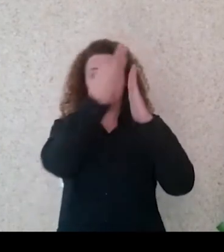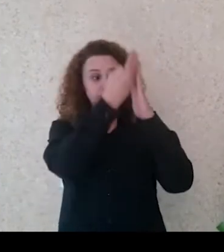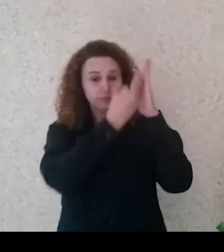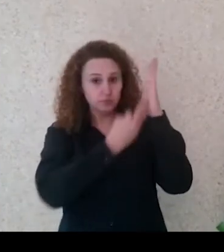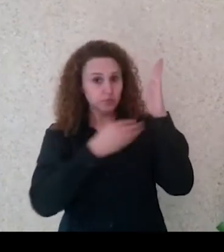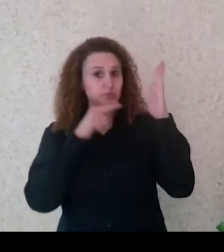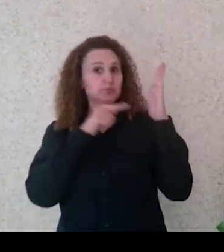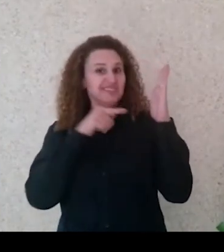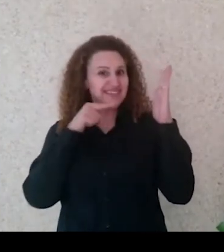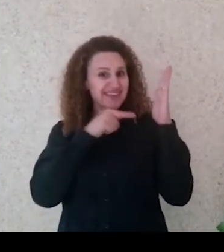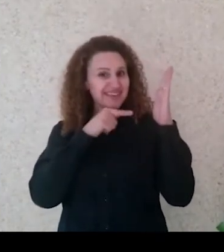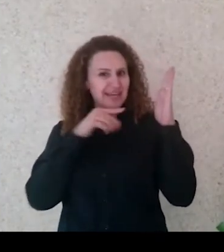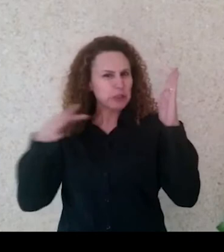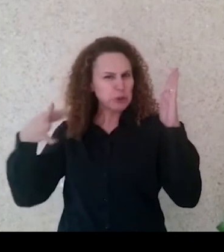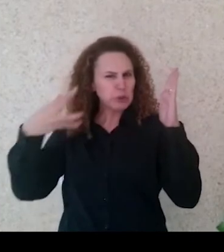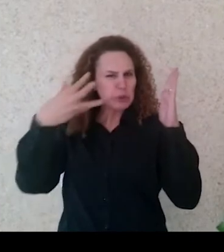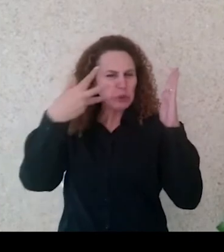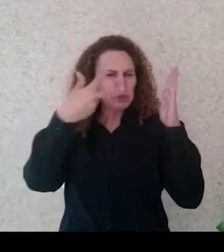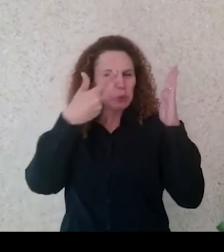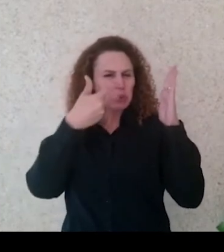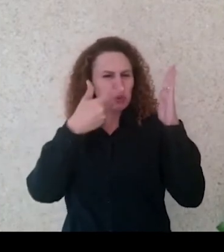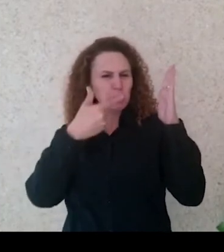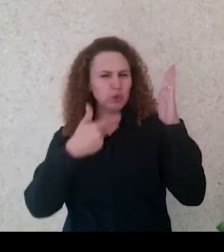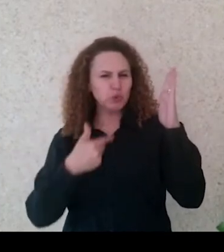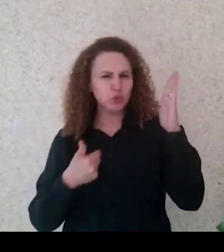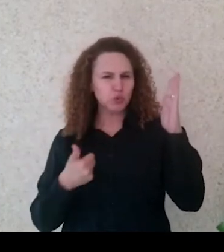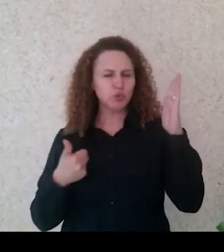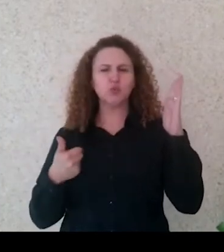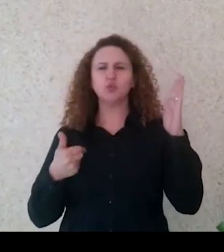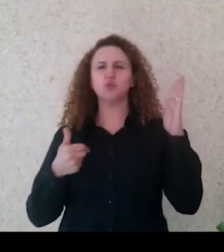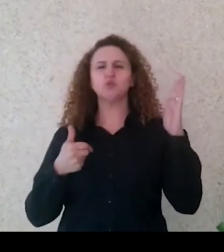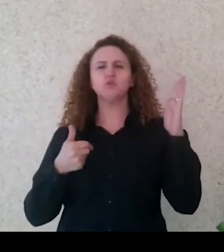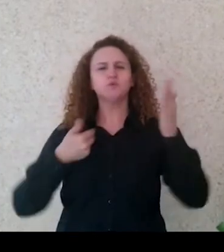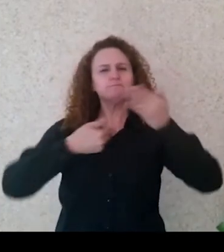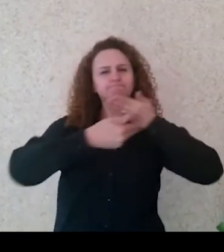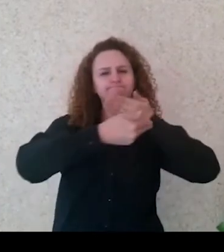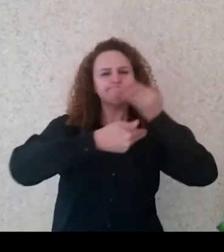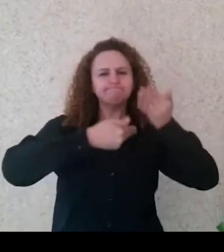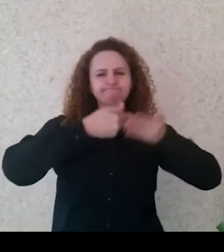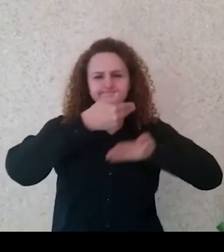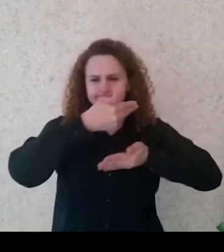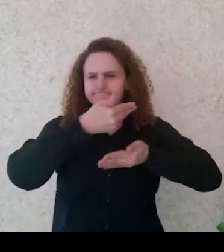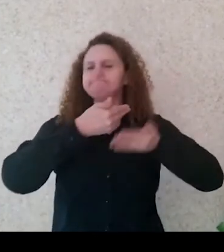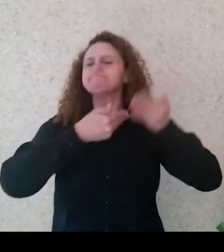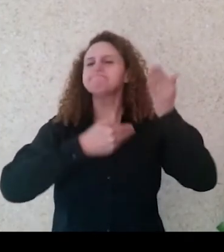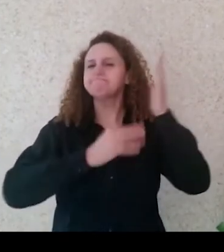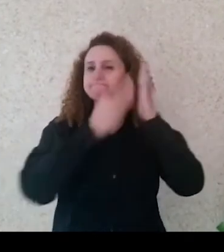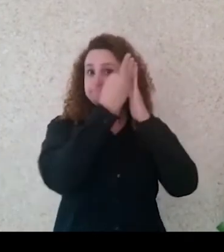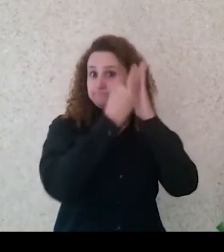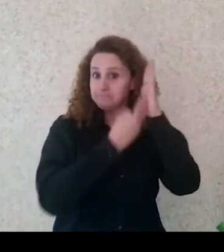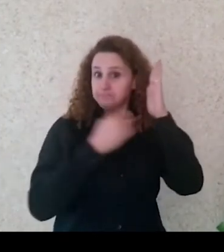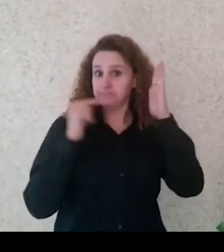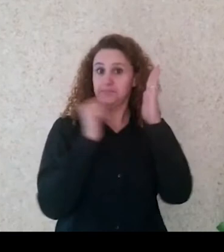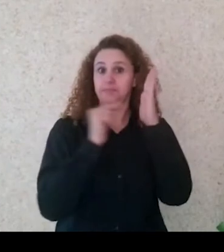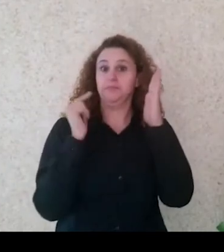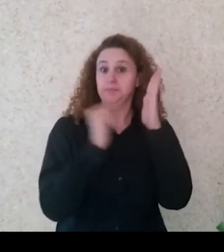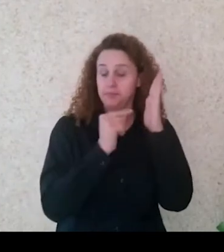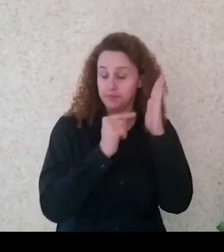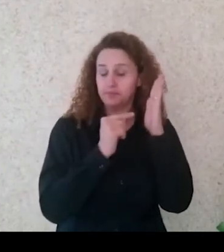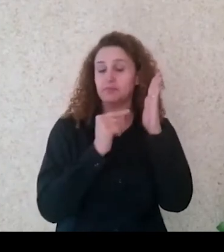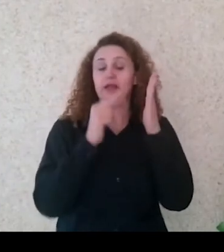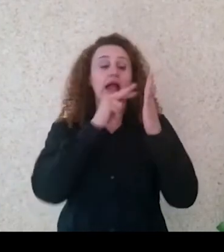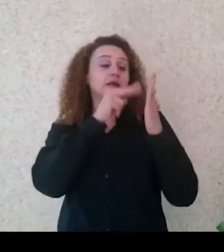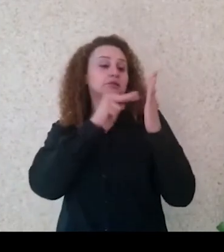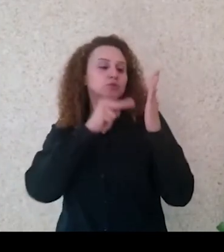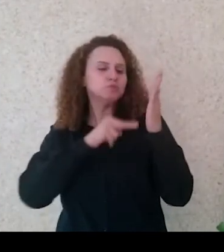processos que estão envolvidos nessa produção, na leitura, na escrita e